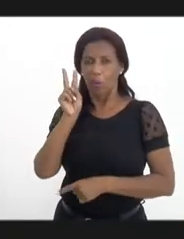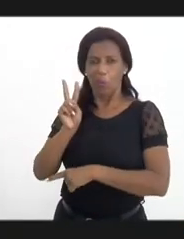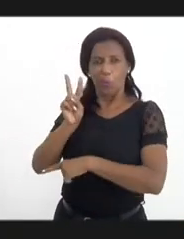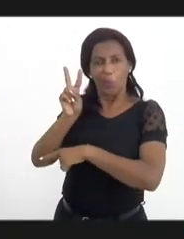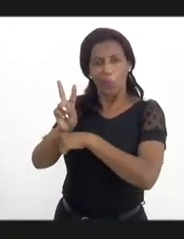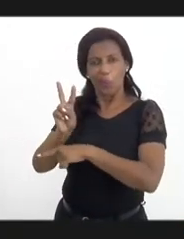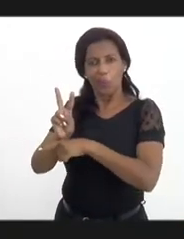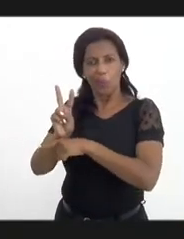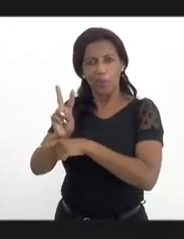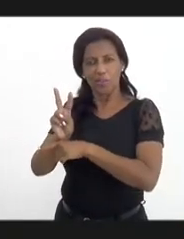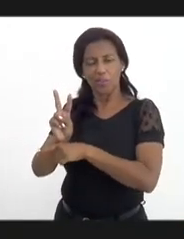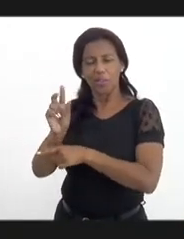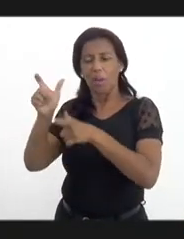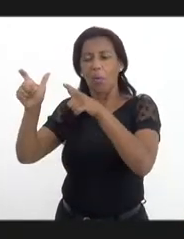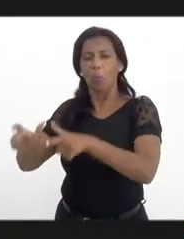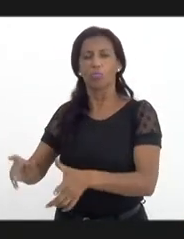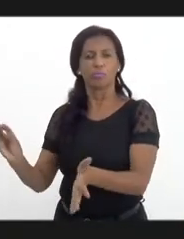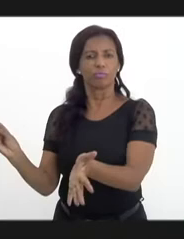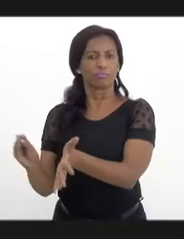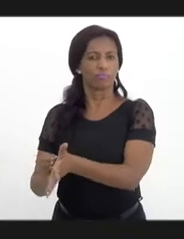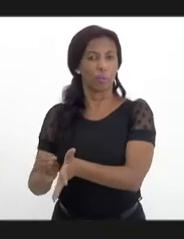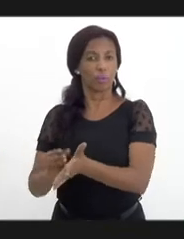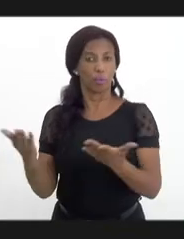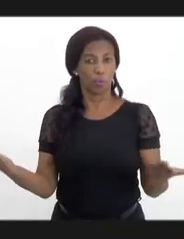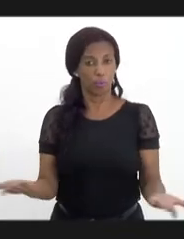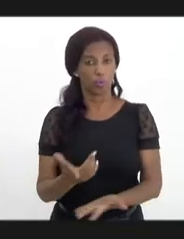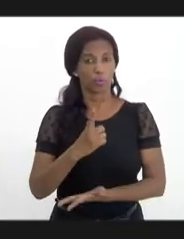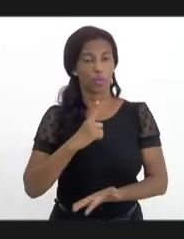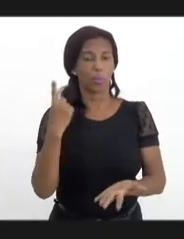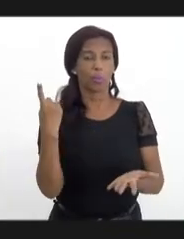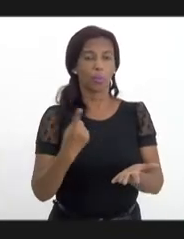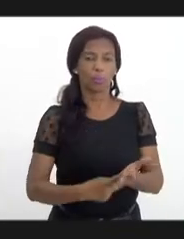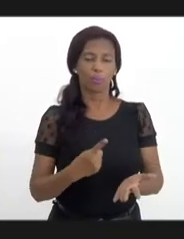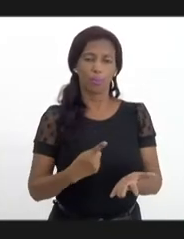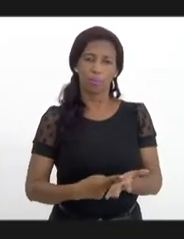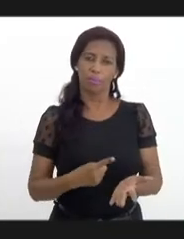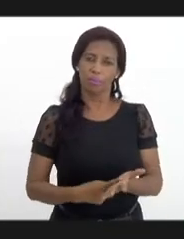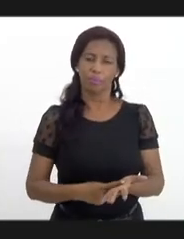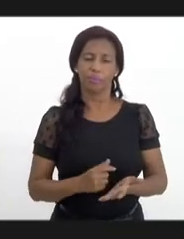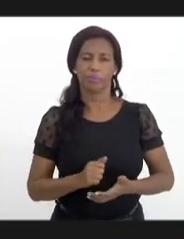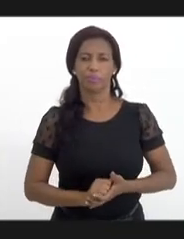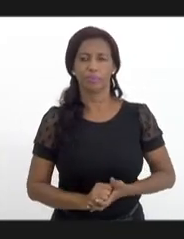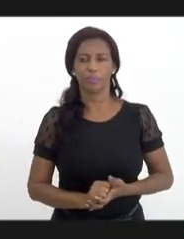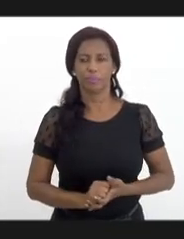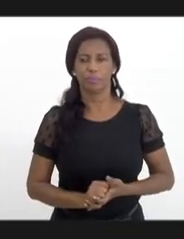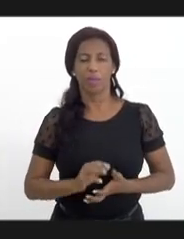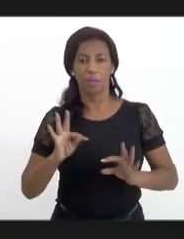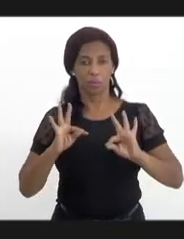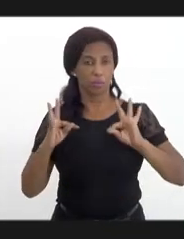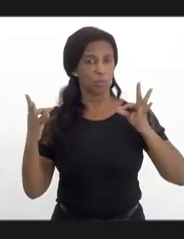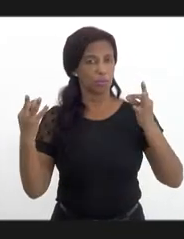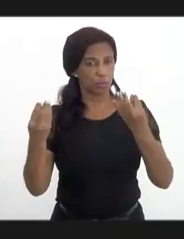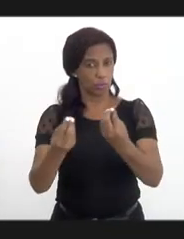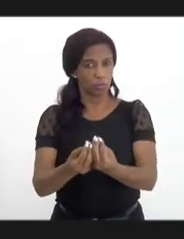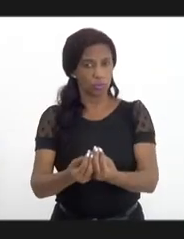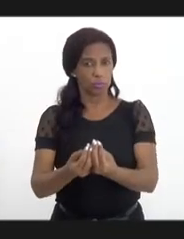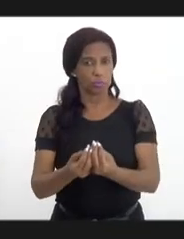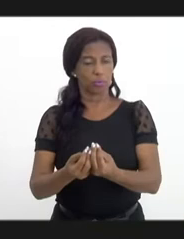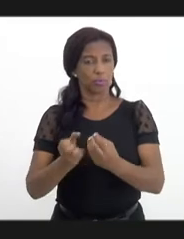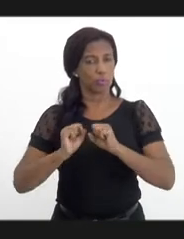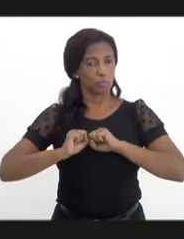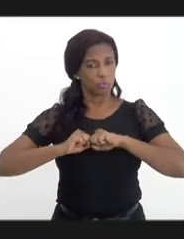certo gap. Nós temos hoje um compromisso, e acho que é um compromisso de todos, de